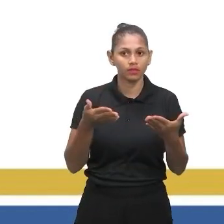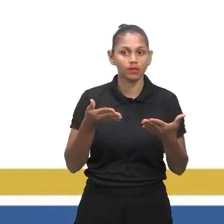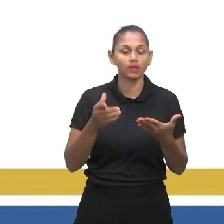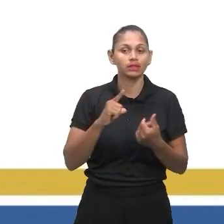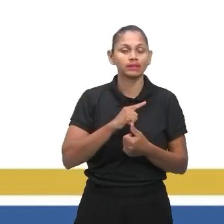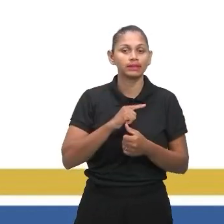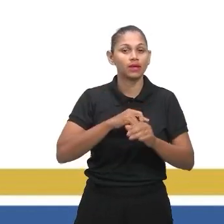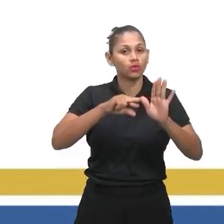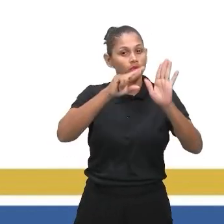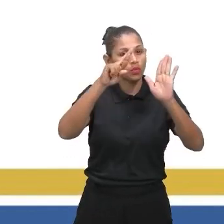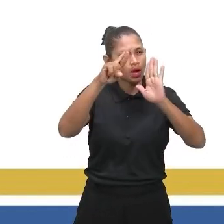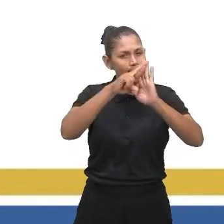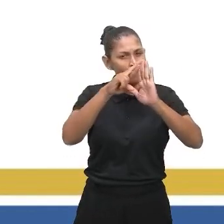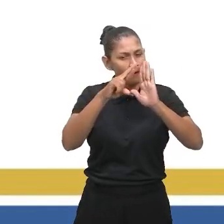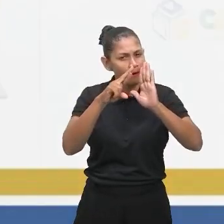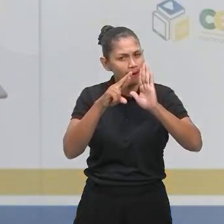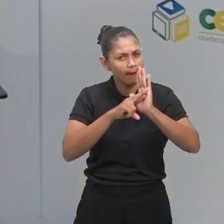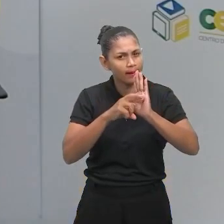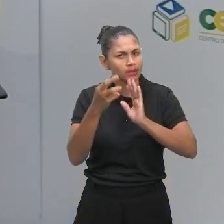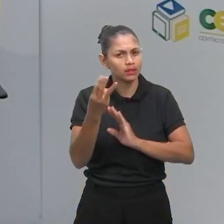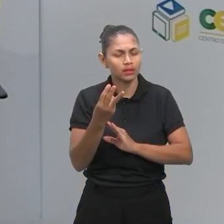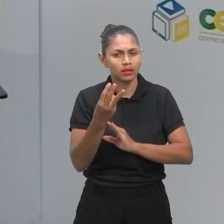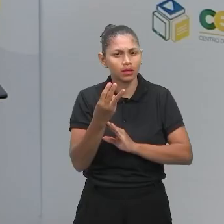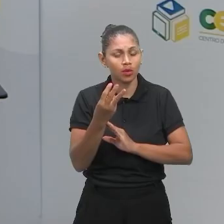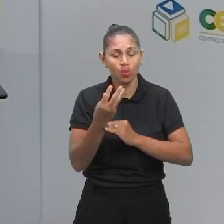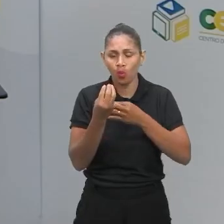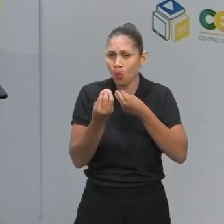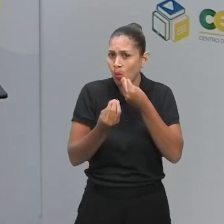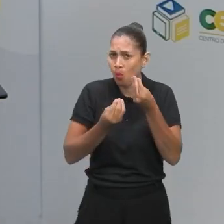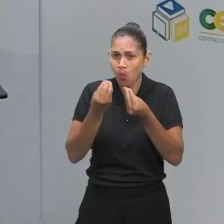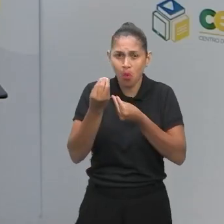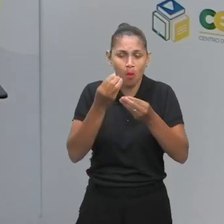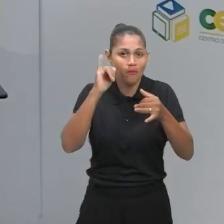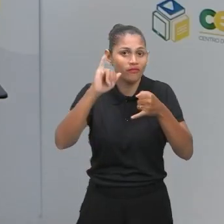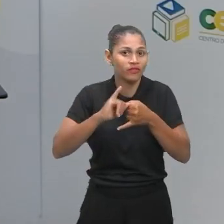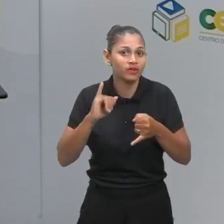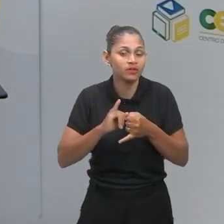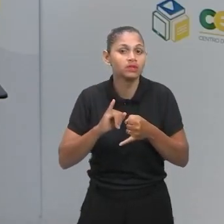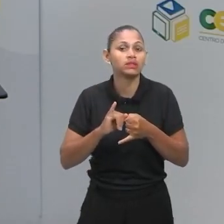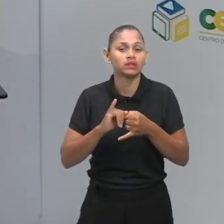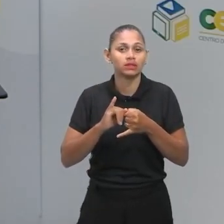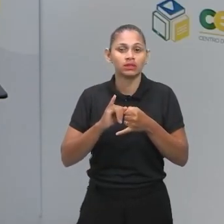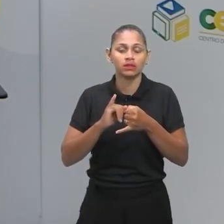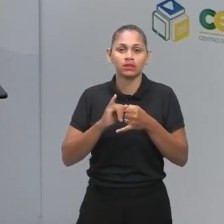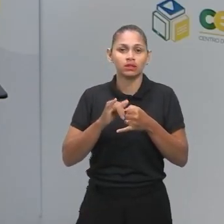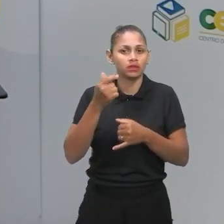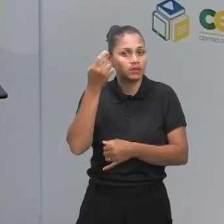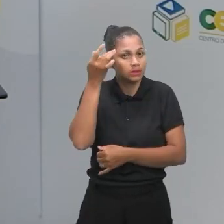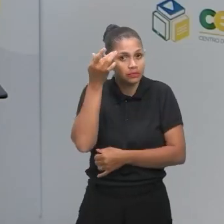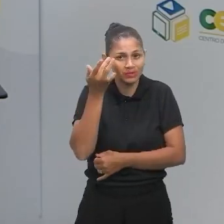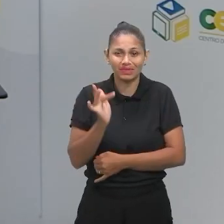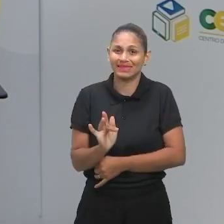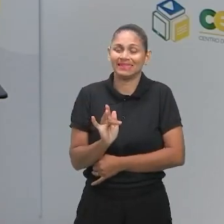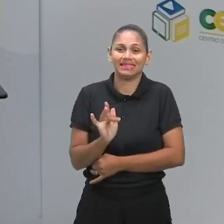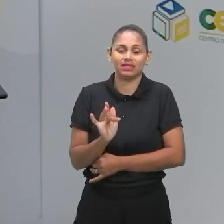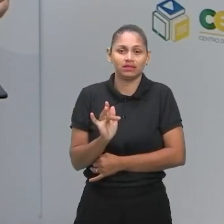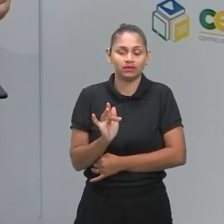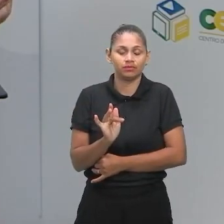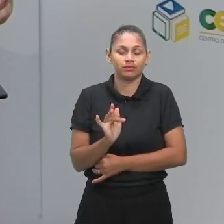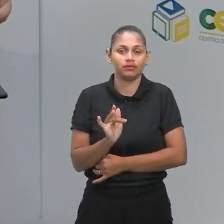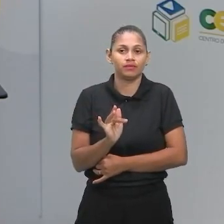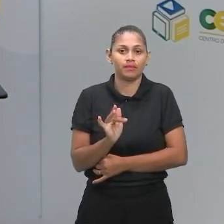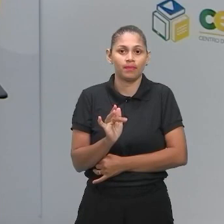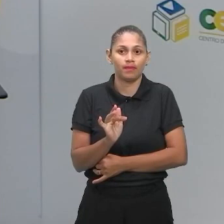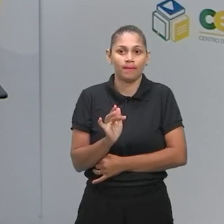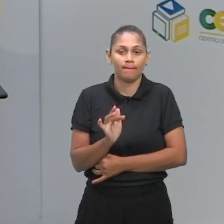regra de 3. Professor, como é que se resolve uma regra de 3? Gente, tem gente que falar ah, é meio pelos extremos. Não, aqui não é nada de meio